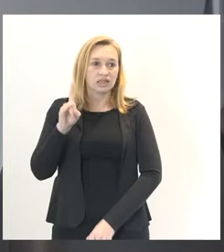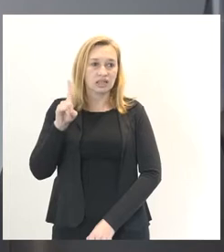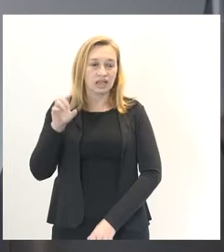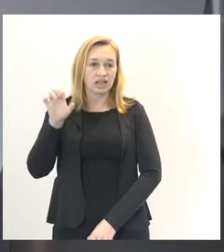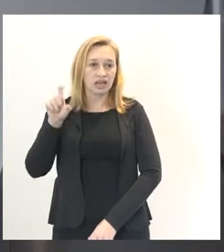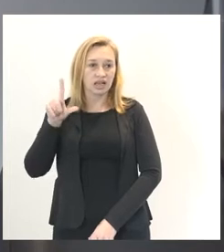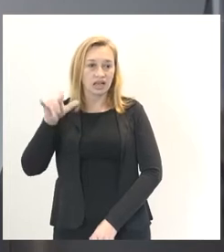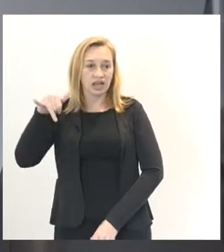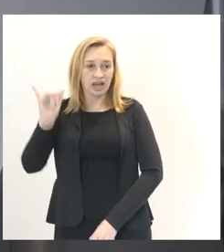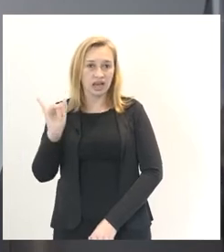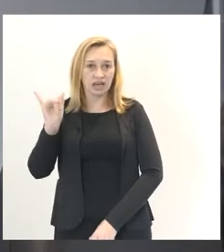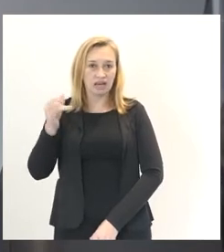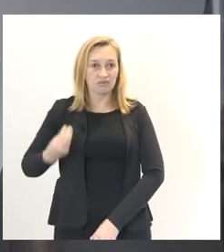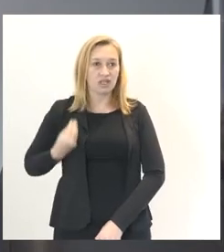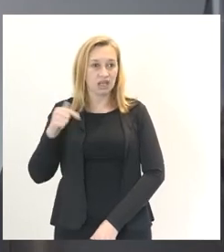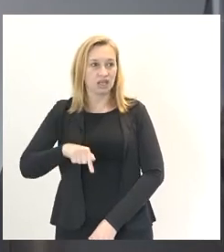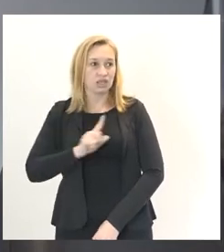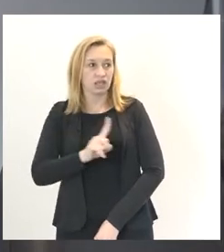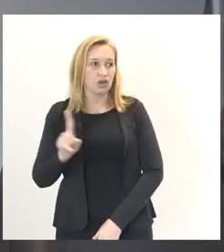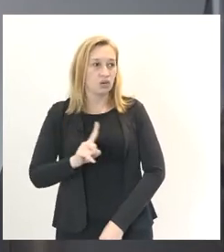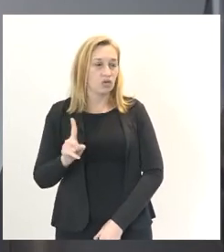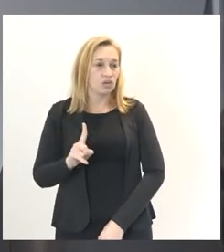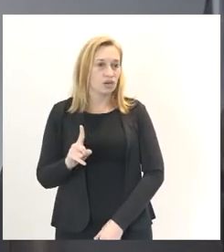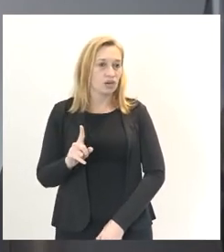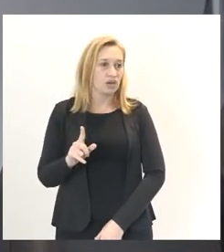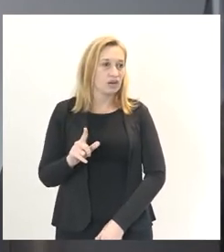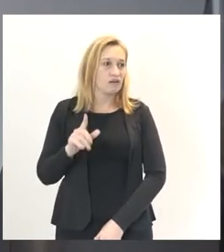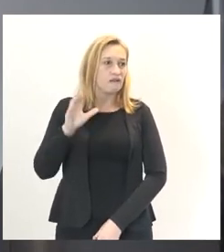Não está. Então, Pietro Valério.